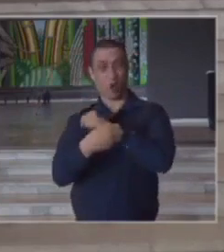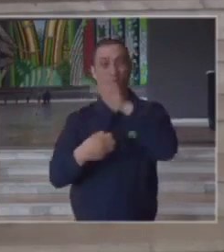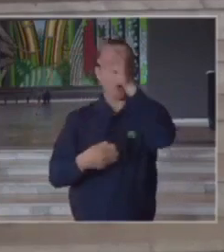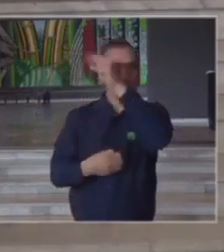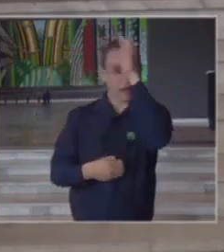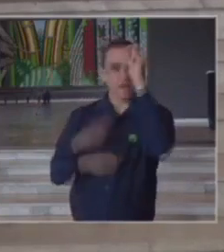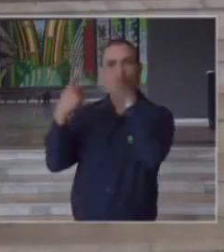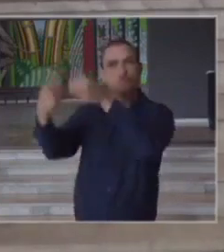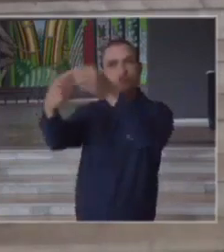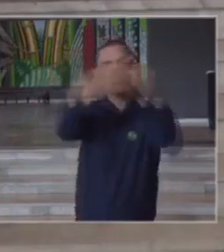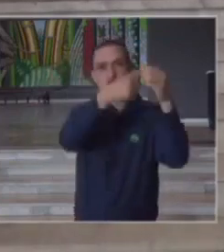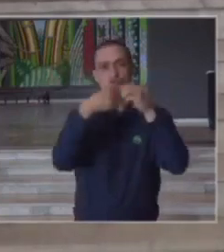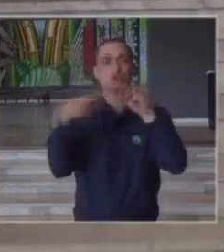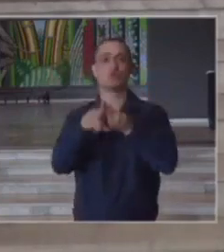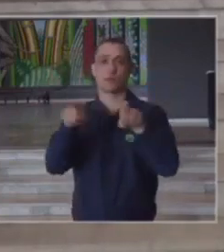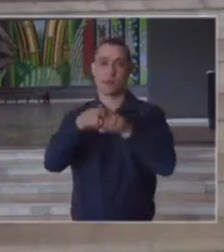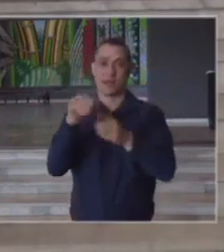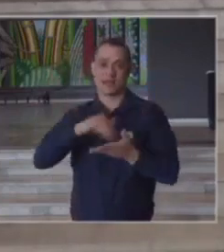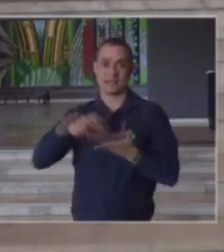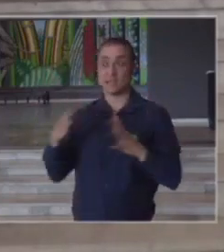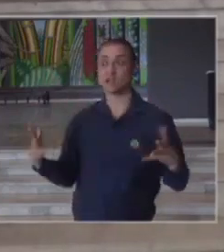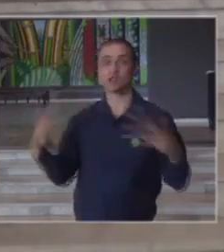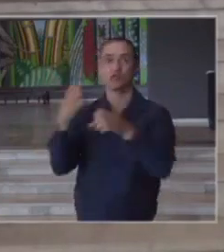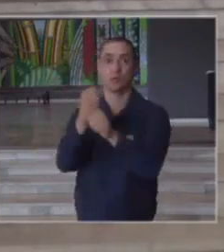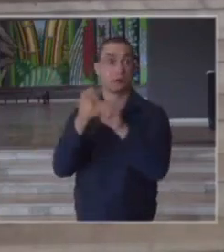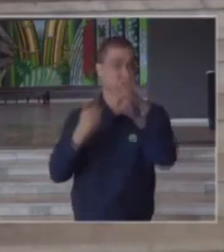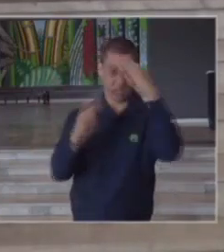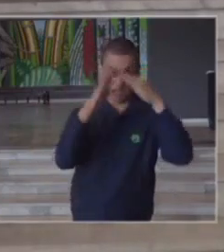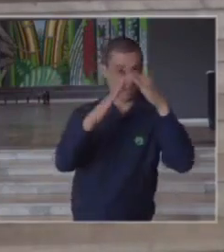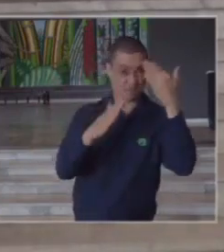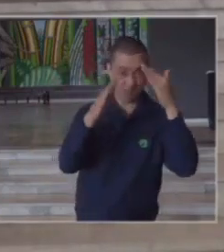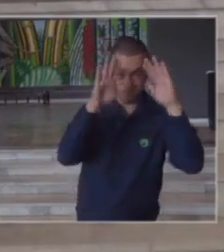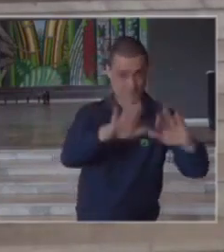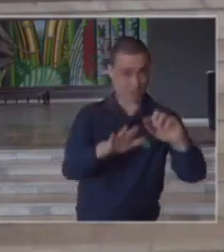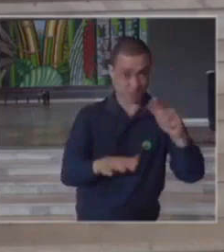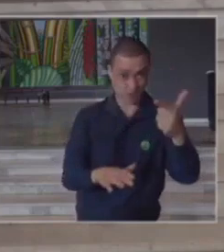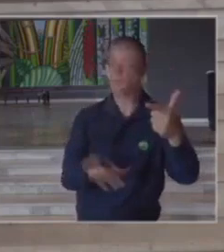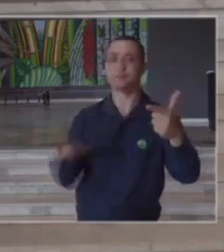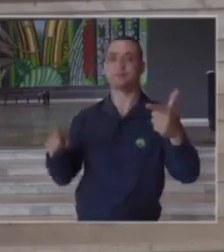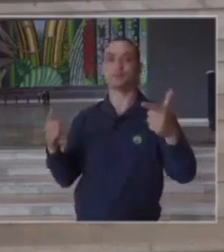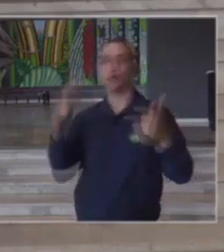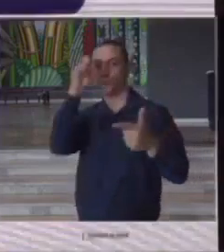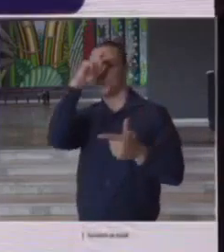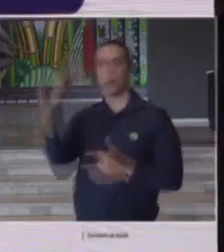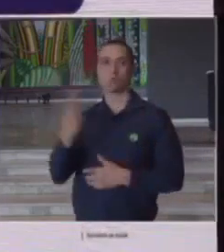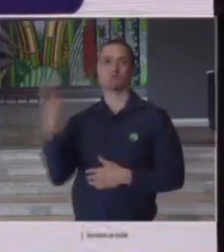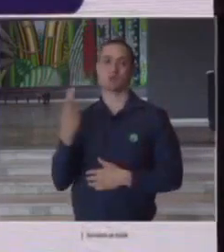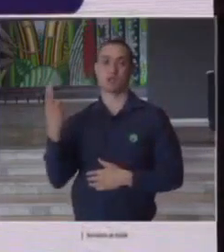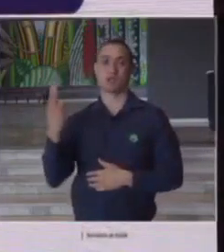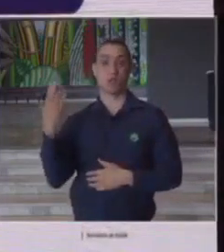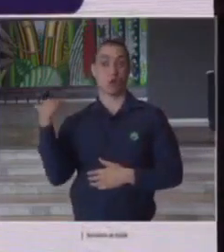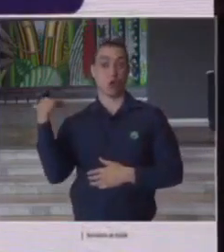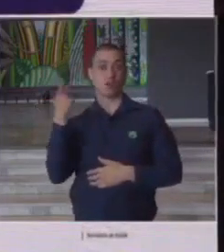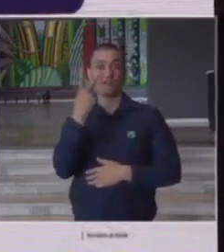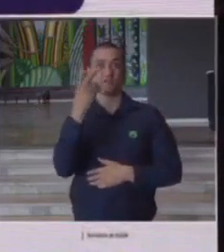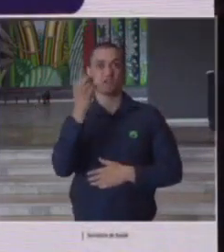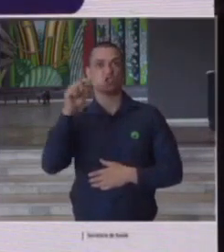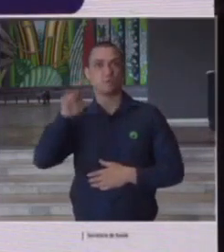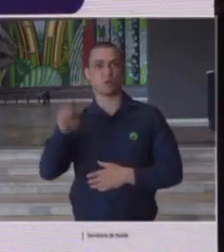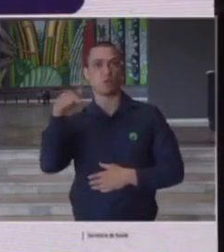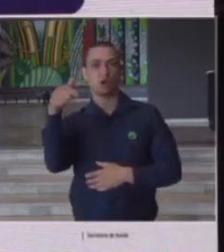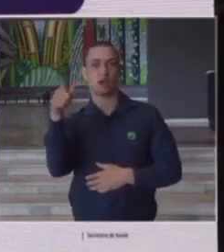prefeituras e própria secretaria de ontem para hoje nós tivemos 20 mil 715